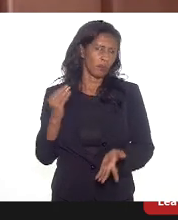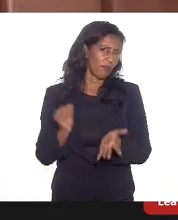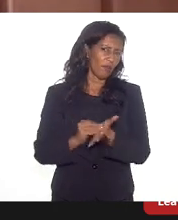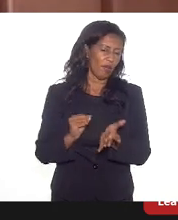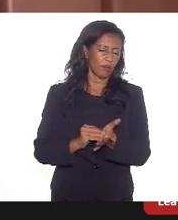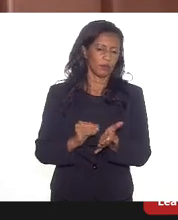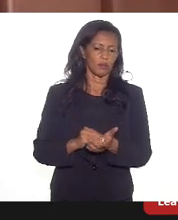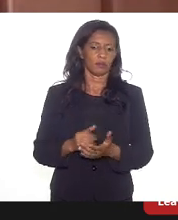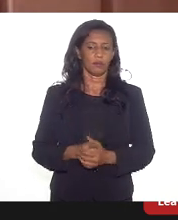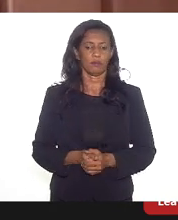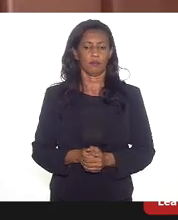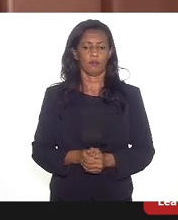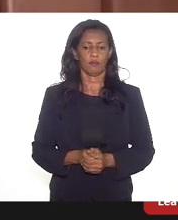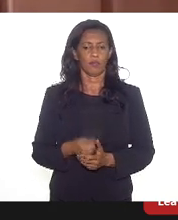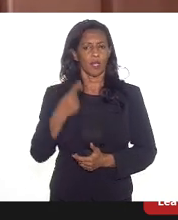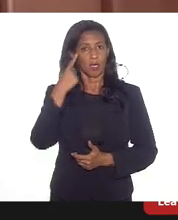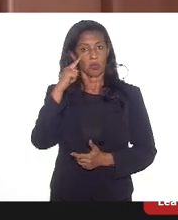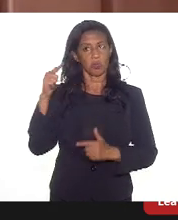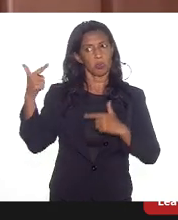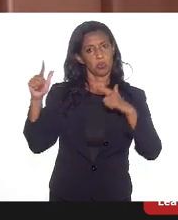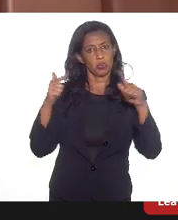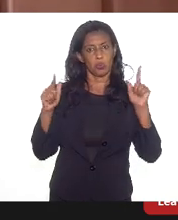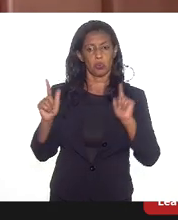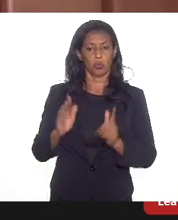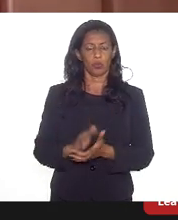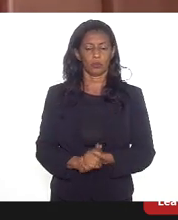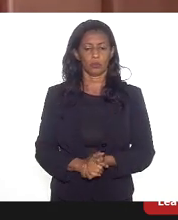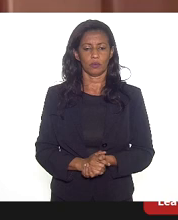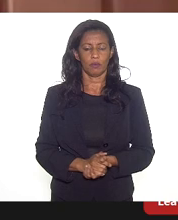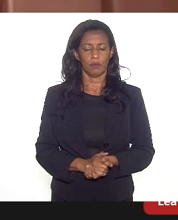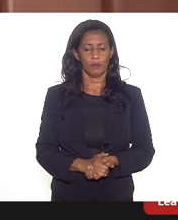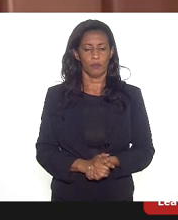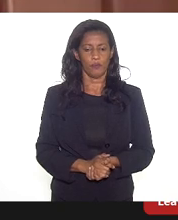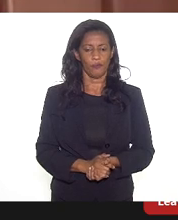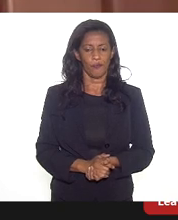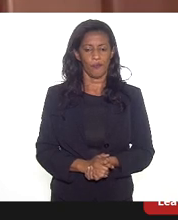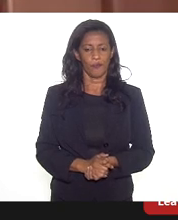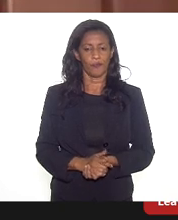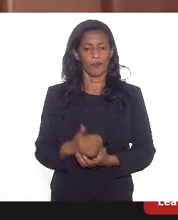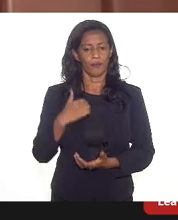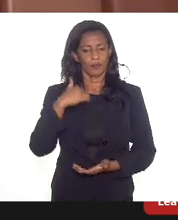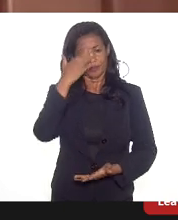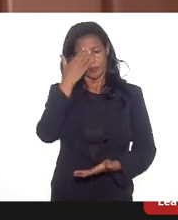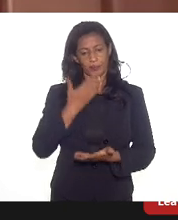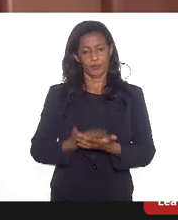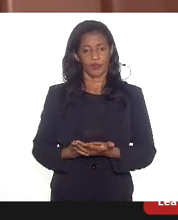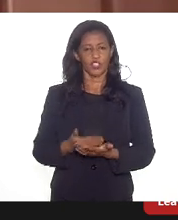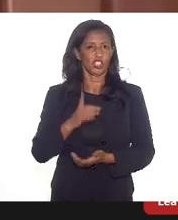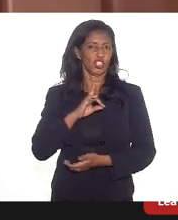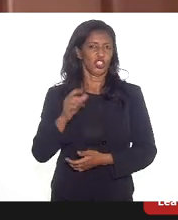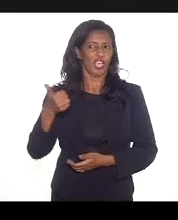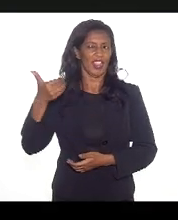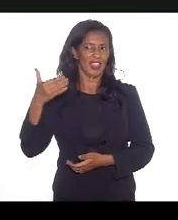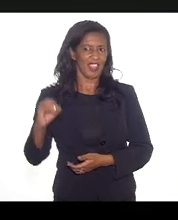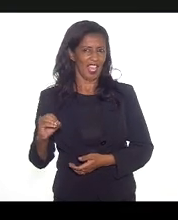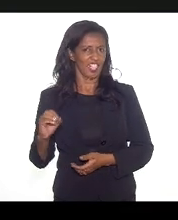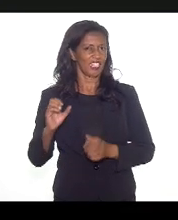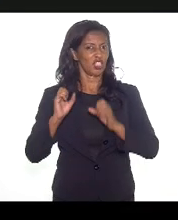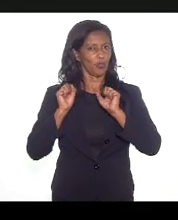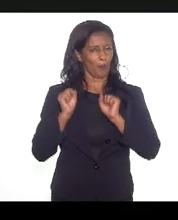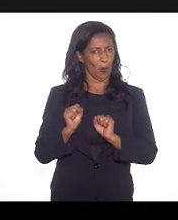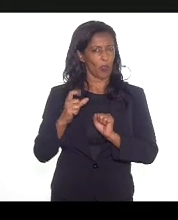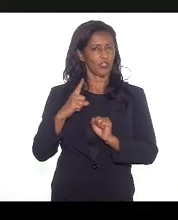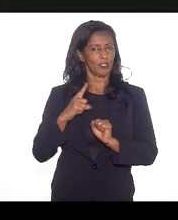disso, não sei aqui os outros deputados, deputado Dionísio, deputado Flávio, mas acredito que dia 10 a gente pode ter mais